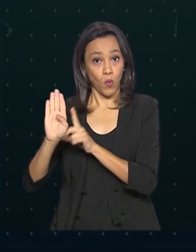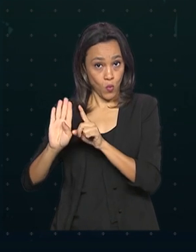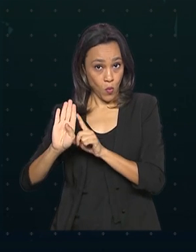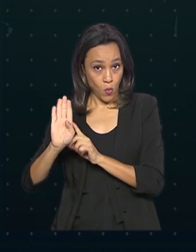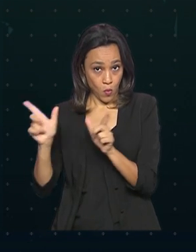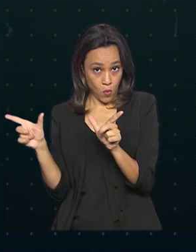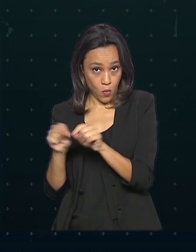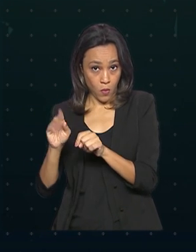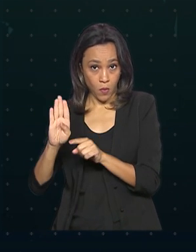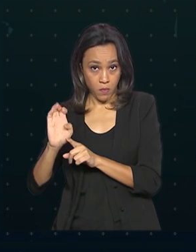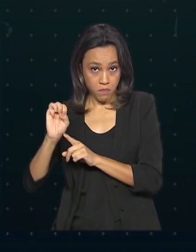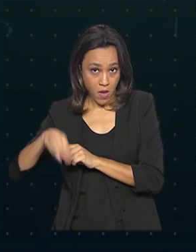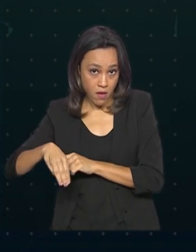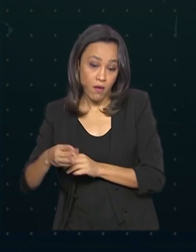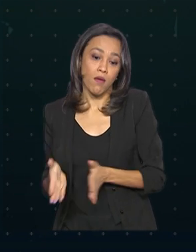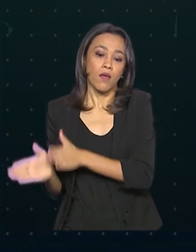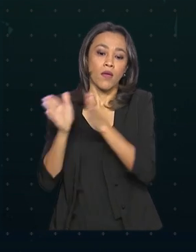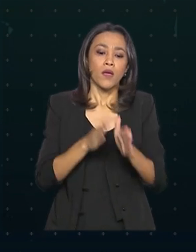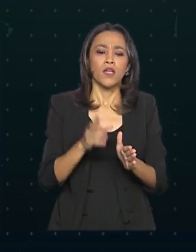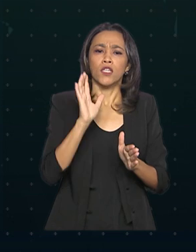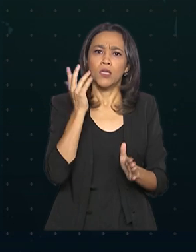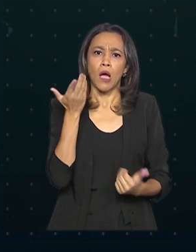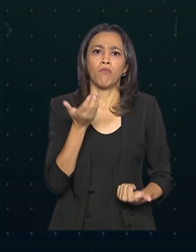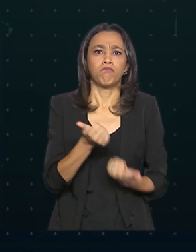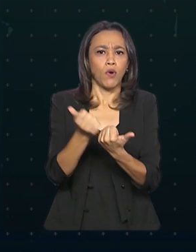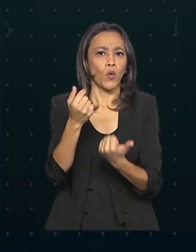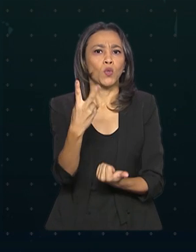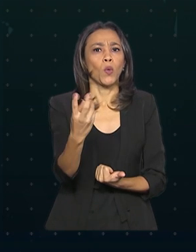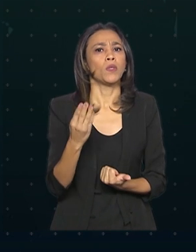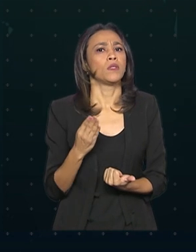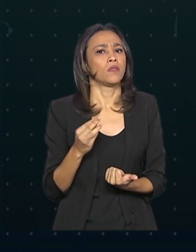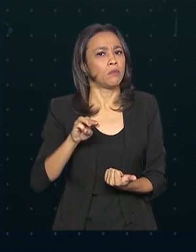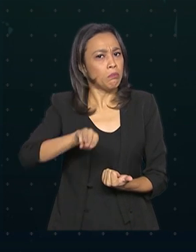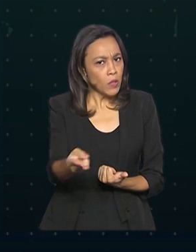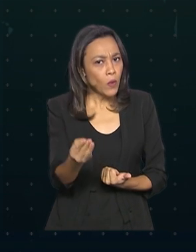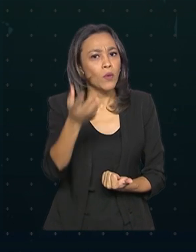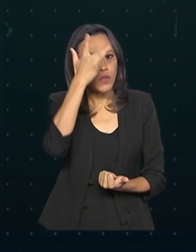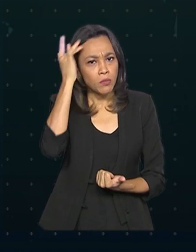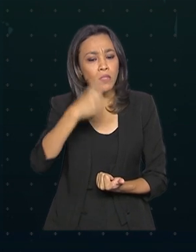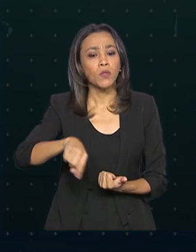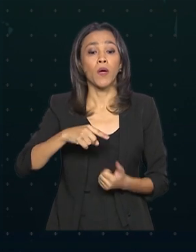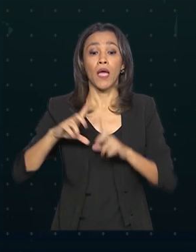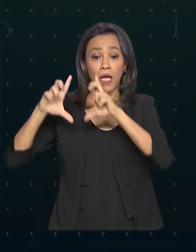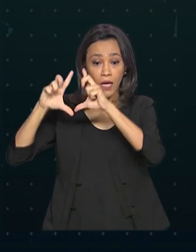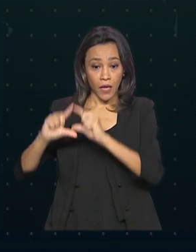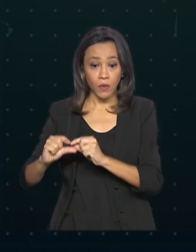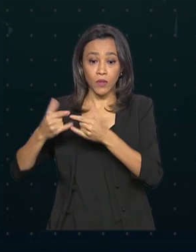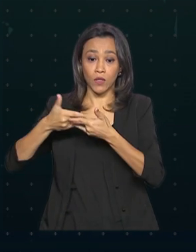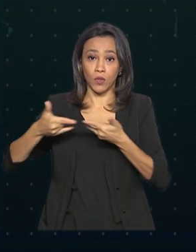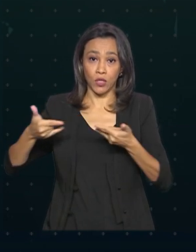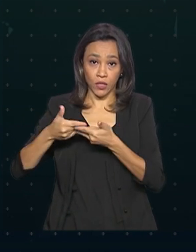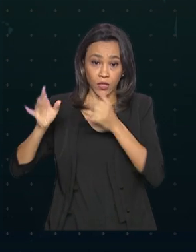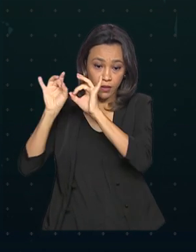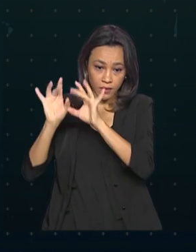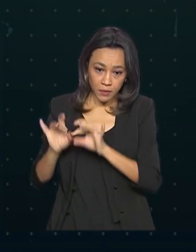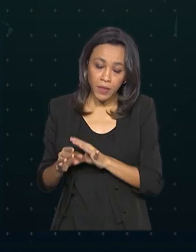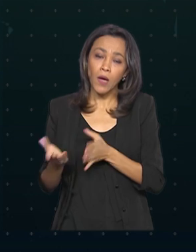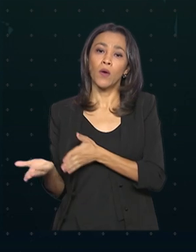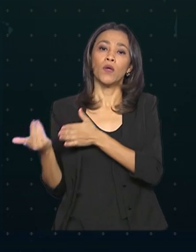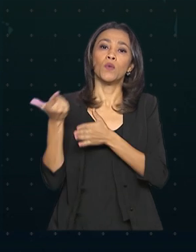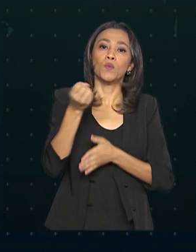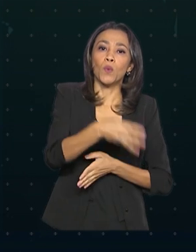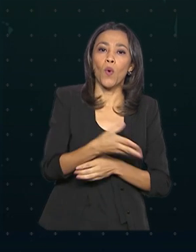E beneficiou 2 milhões de trabalhadores. Reduziu o cheque especial e ainda concedeu uma nova linha de